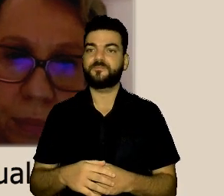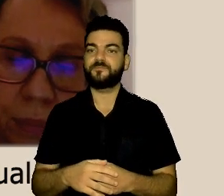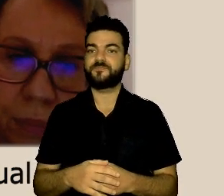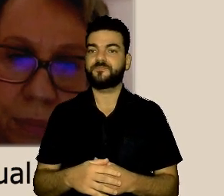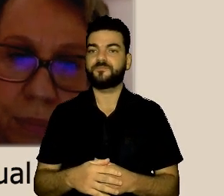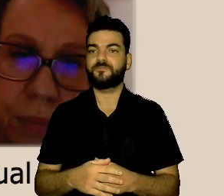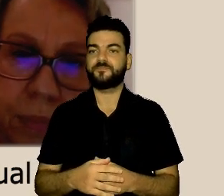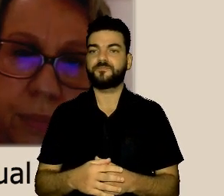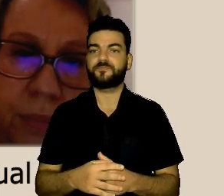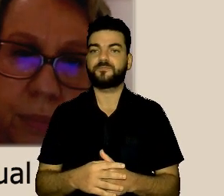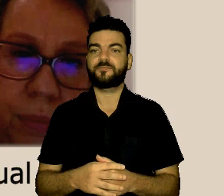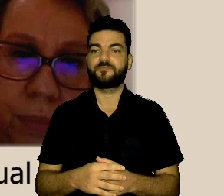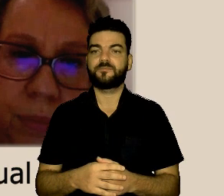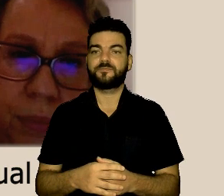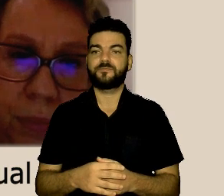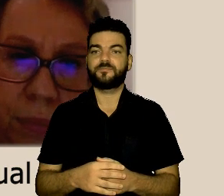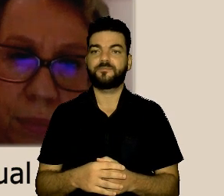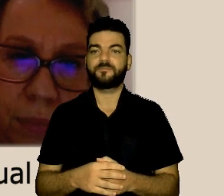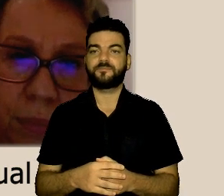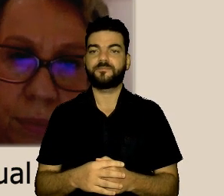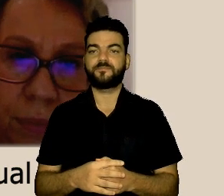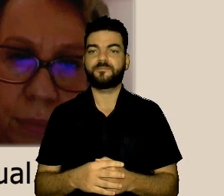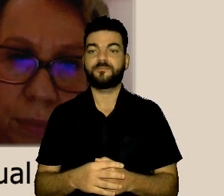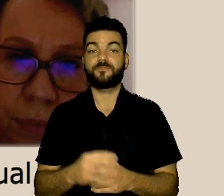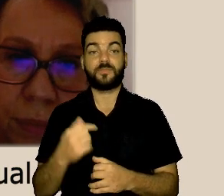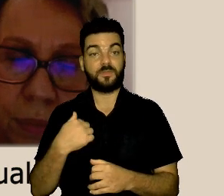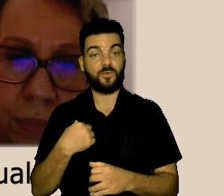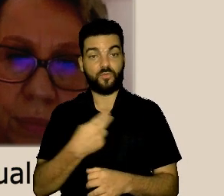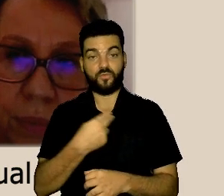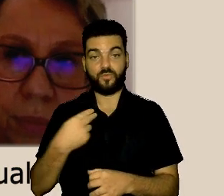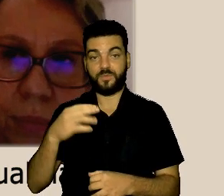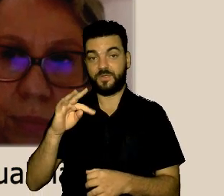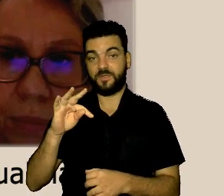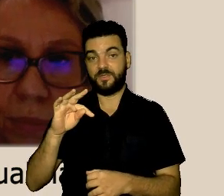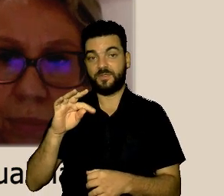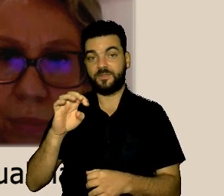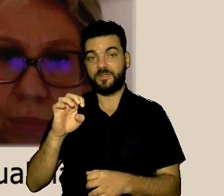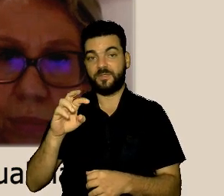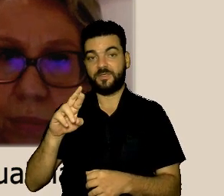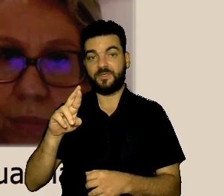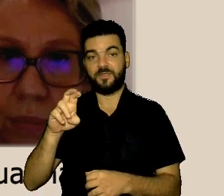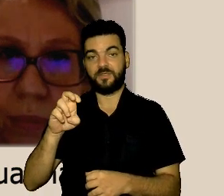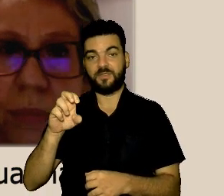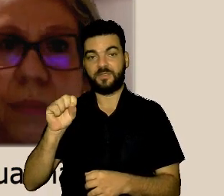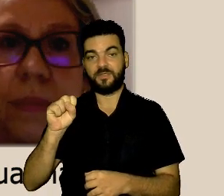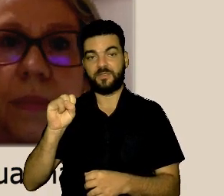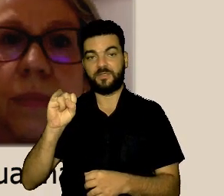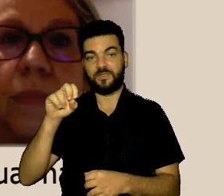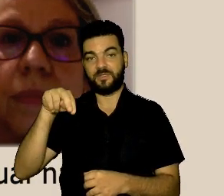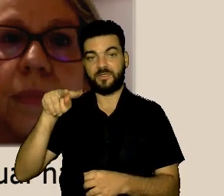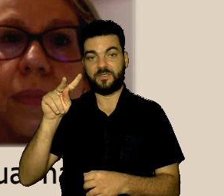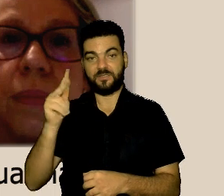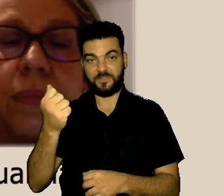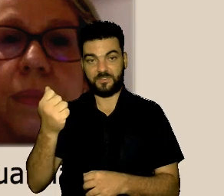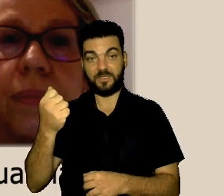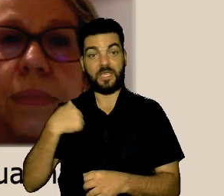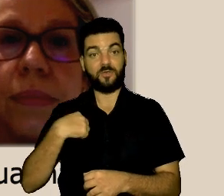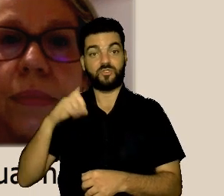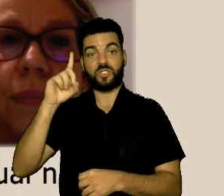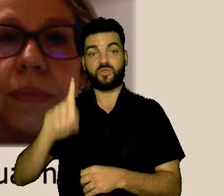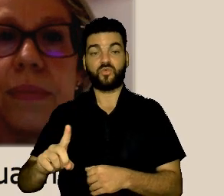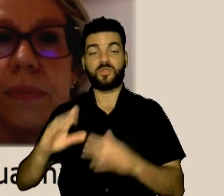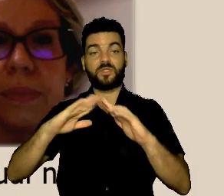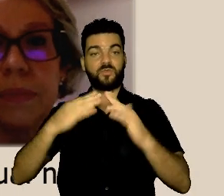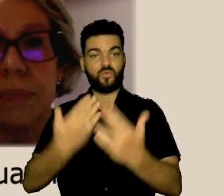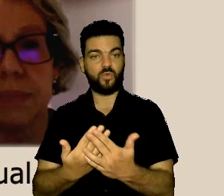Caseta, sou diretora da Escola de Magistrados da Terceira Região, a EMAG,